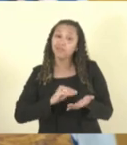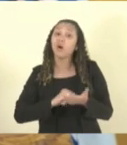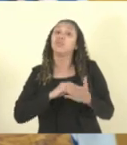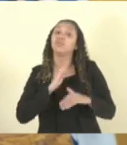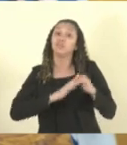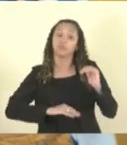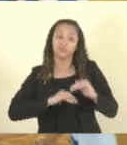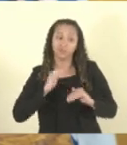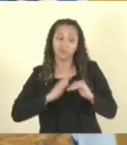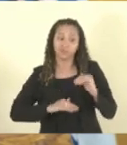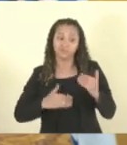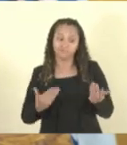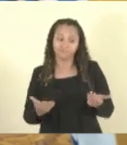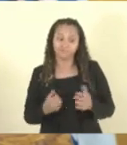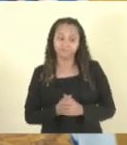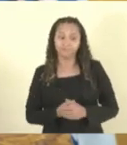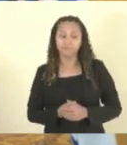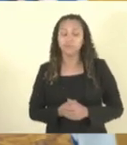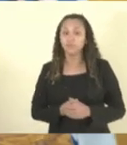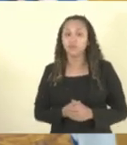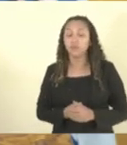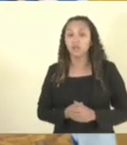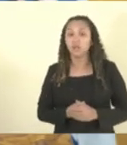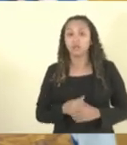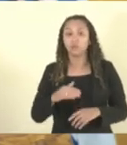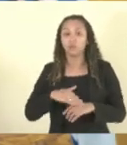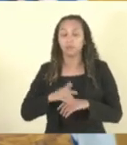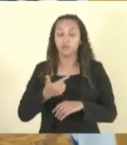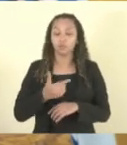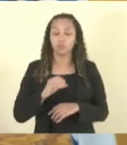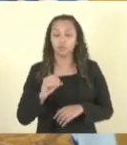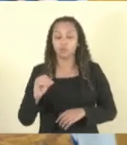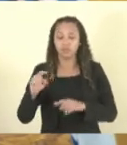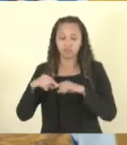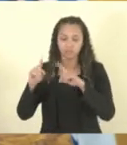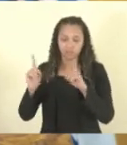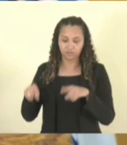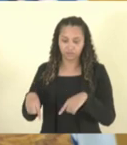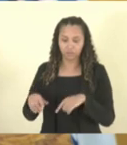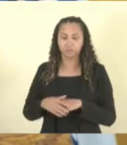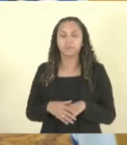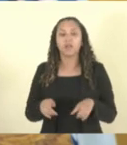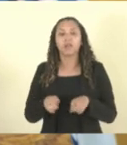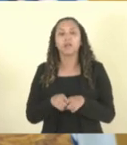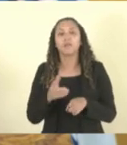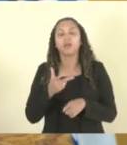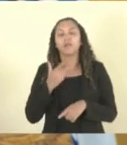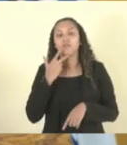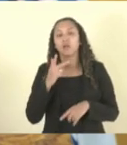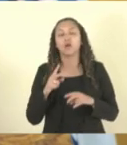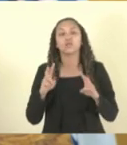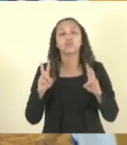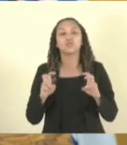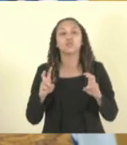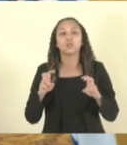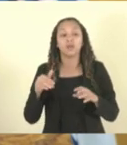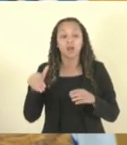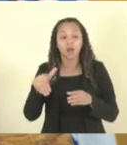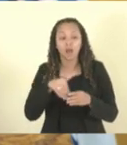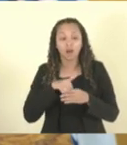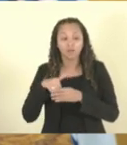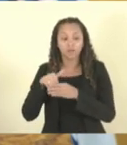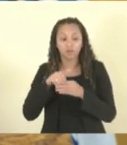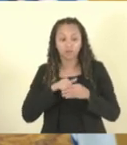Os agentes de polícia hoje são pouco mais de 200 servidores. Também queremos destacar a questão da votação